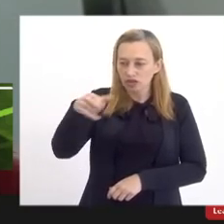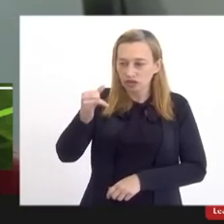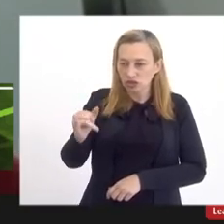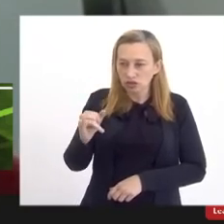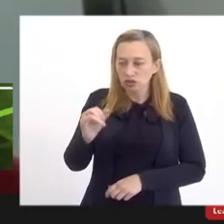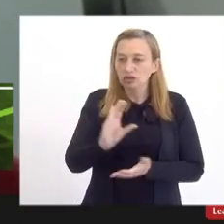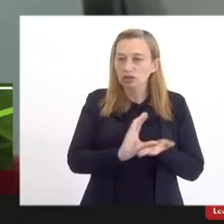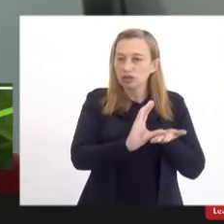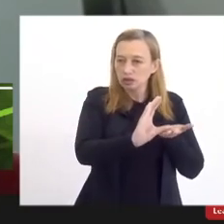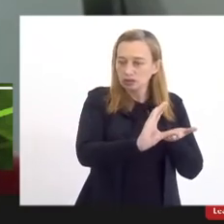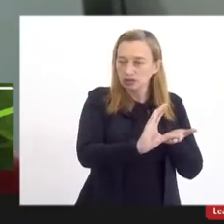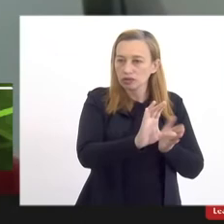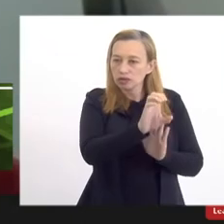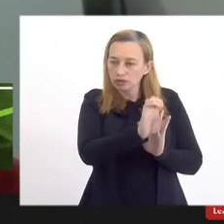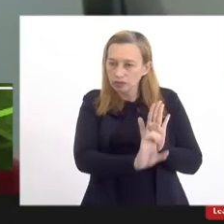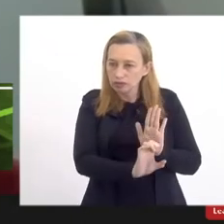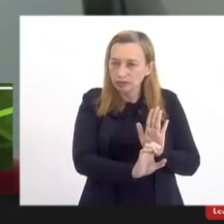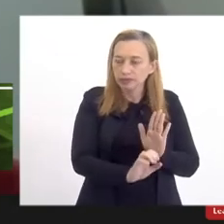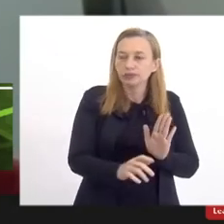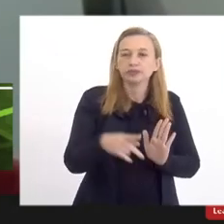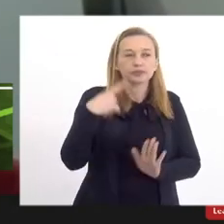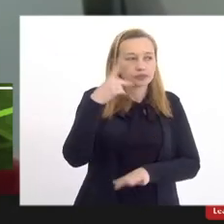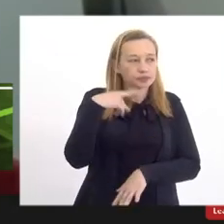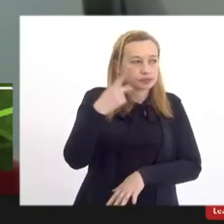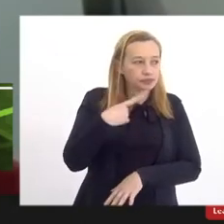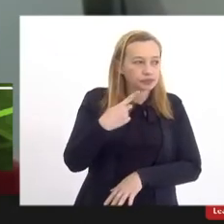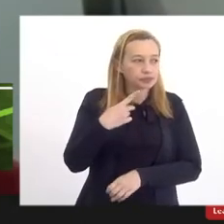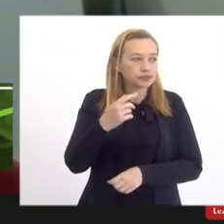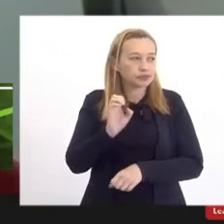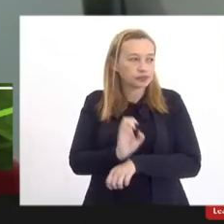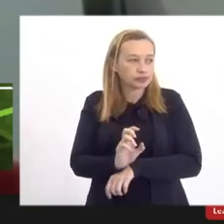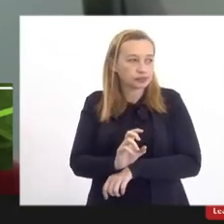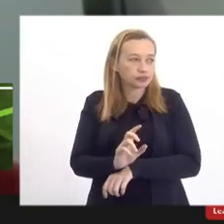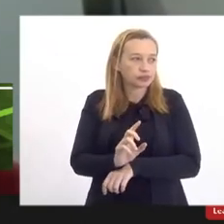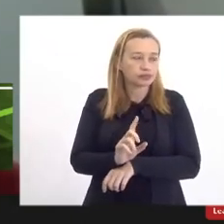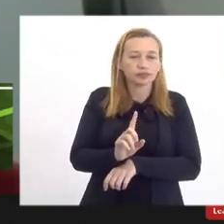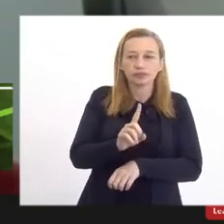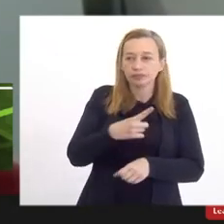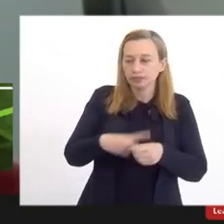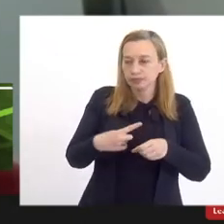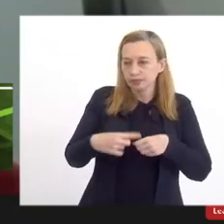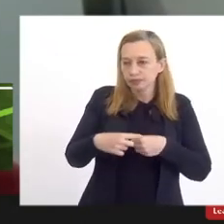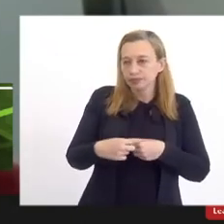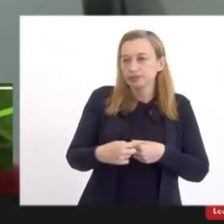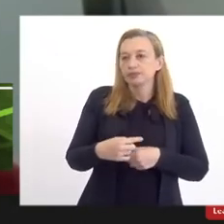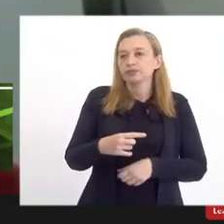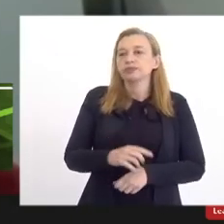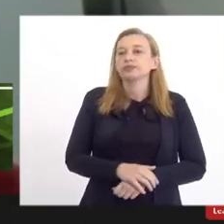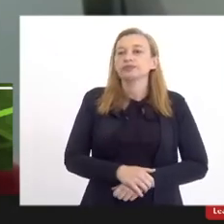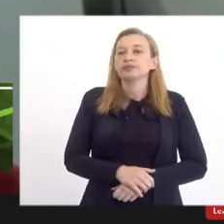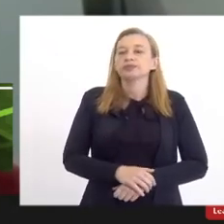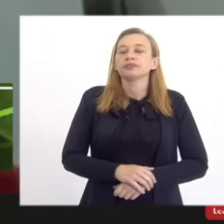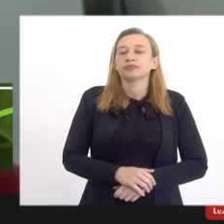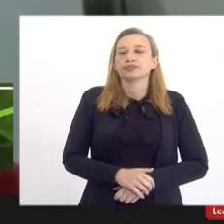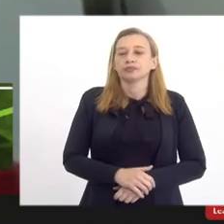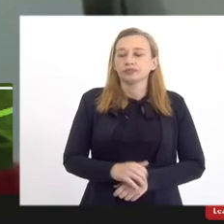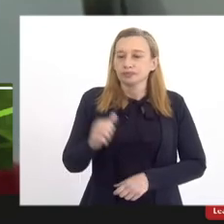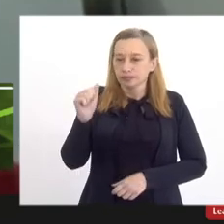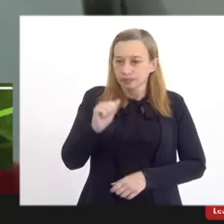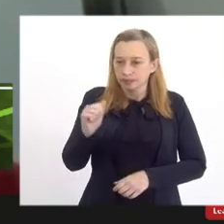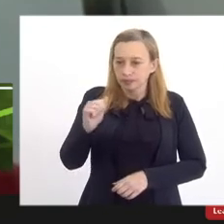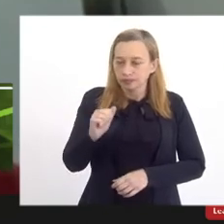emendas parlamentares estaduais e federais e do FINEP, Agência Financiadora de Estudos e Projetos